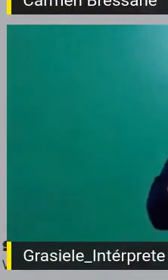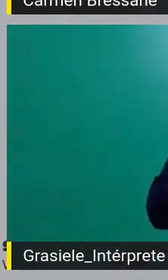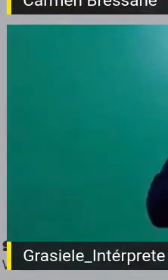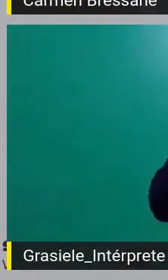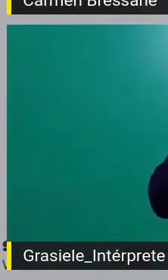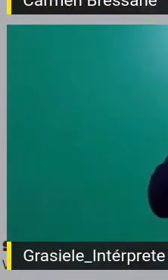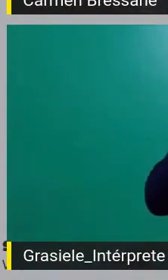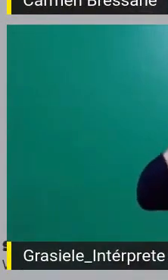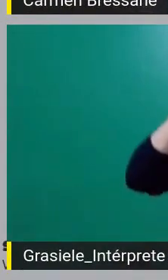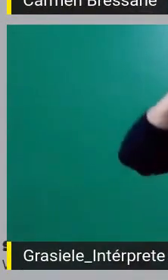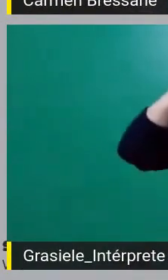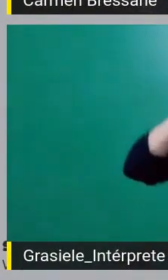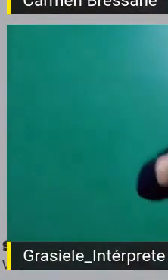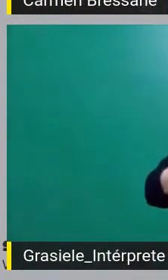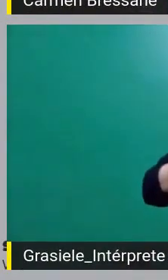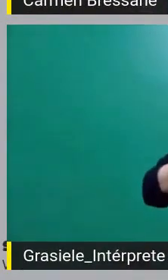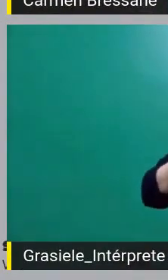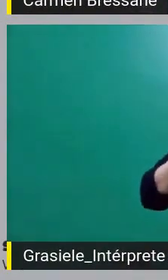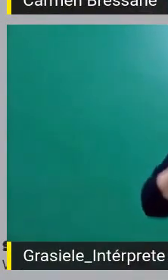realização,